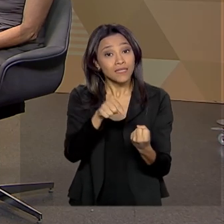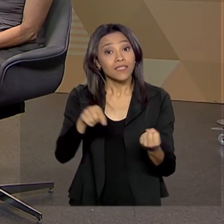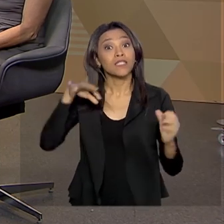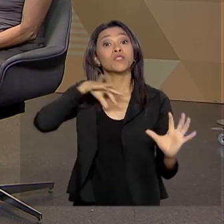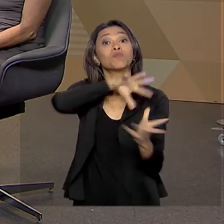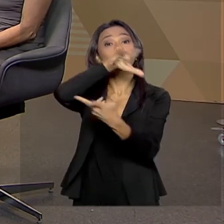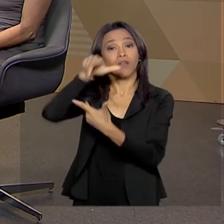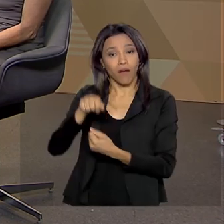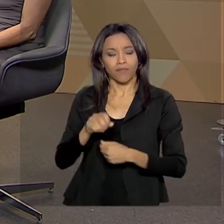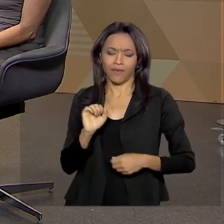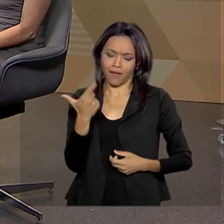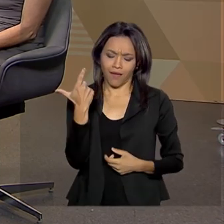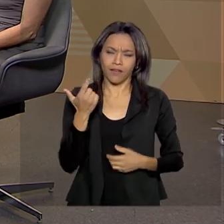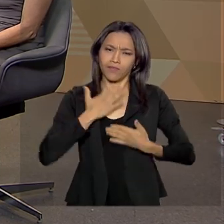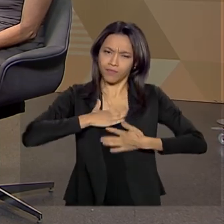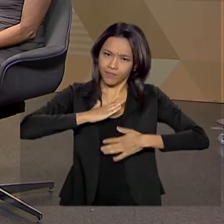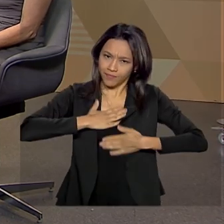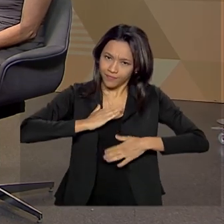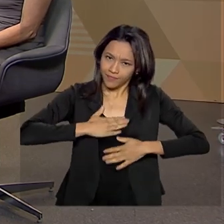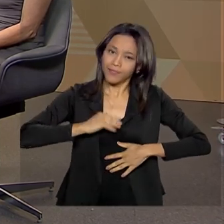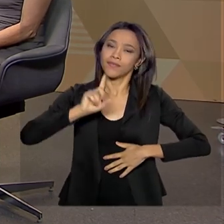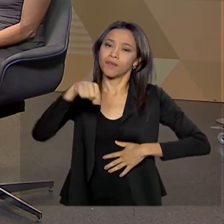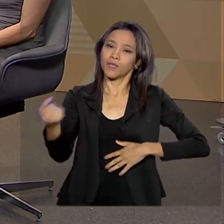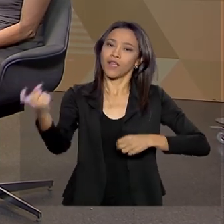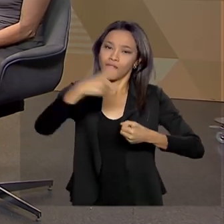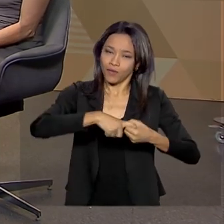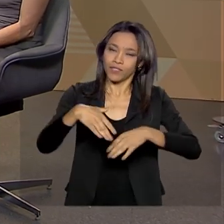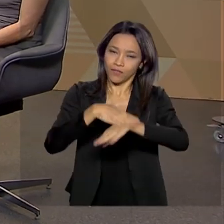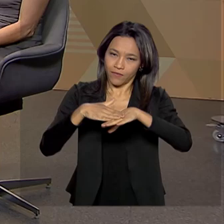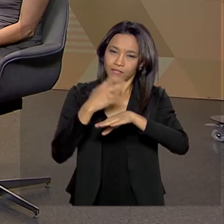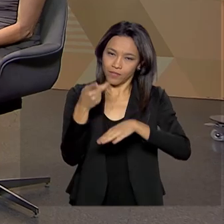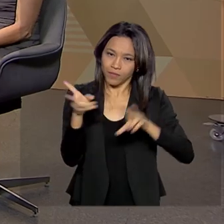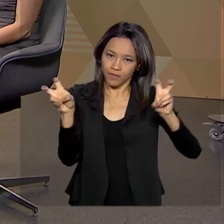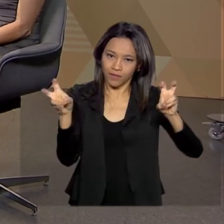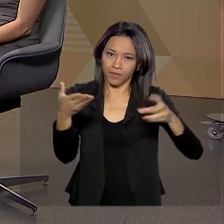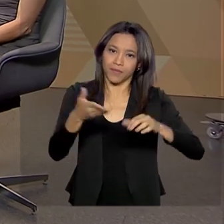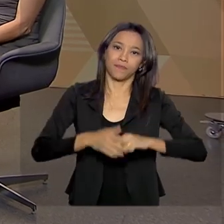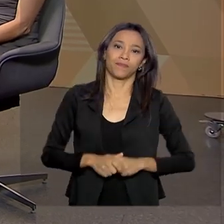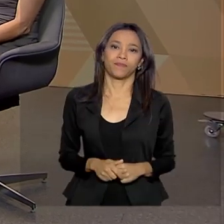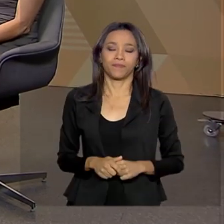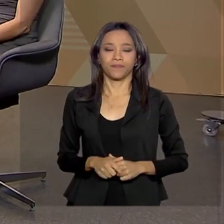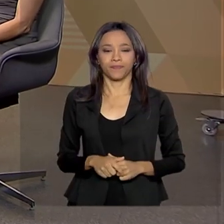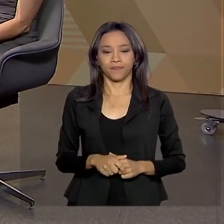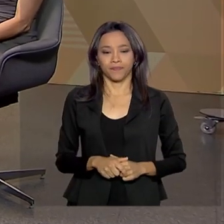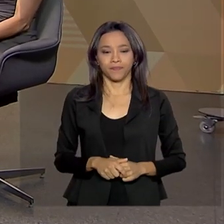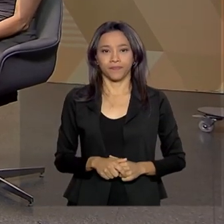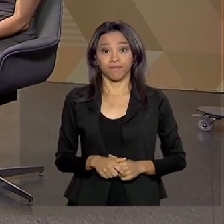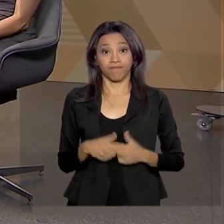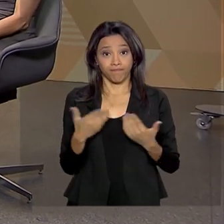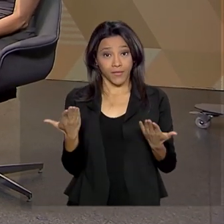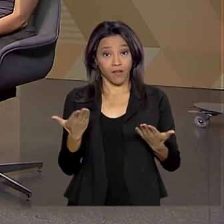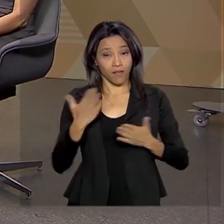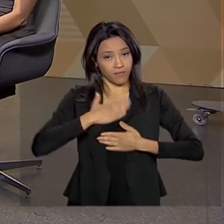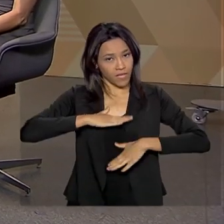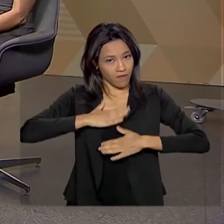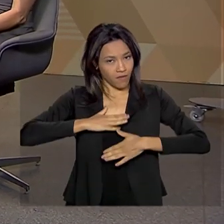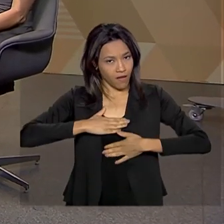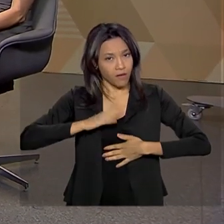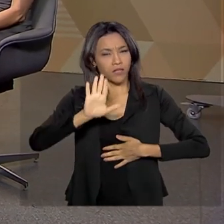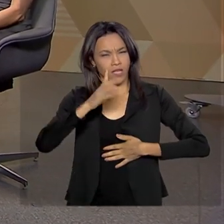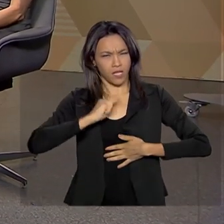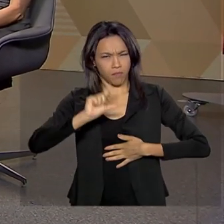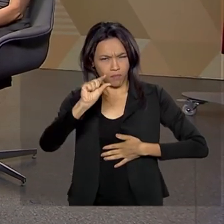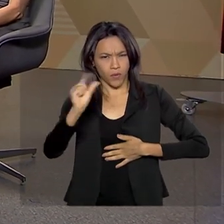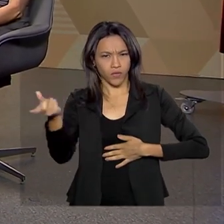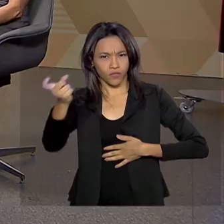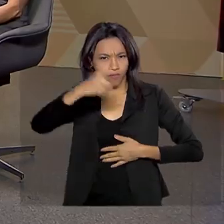acolhida. Claro, a gente vai para um rápido intervalo e, na volta, a gente fala sobre isso. Muito obrigada. Vamos para um rápido intervalo e voltamos